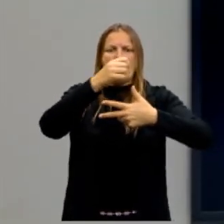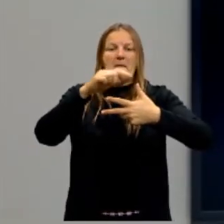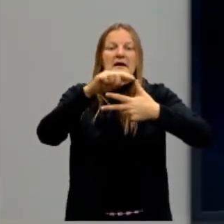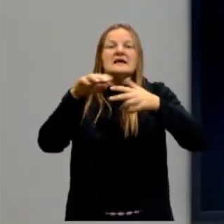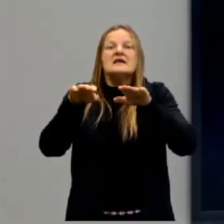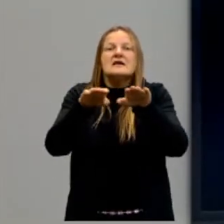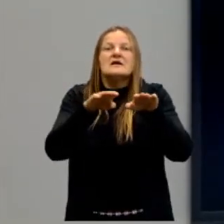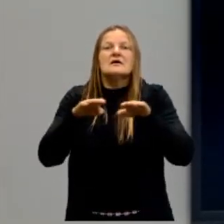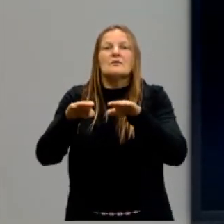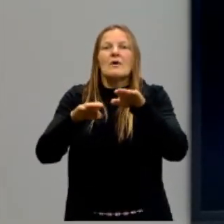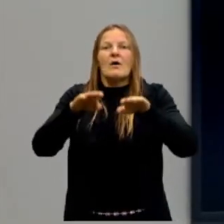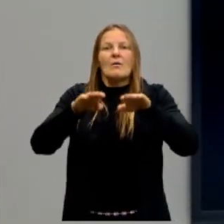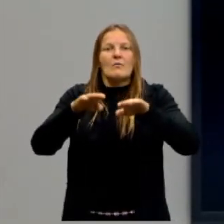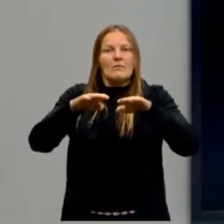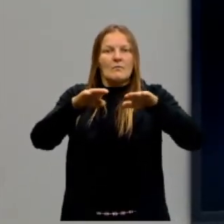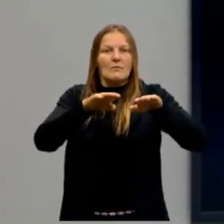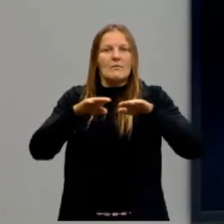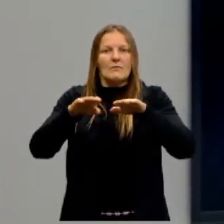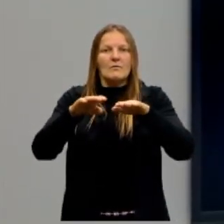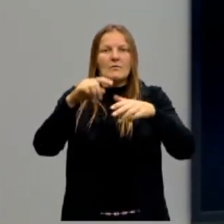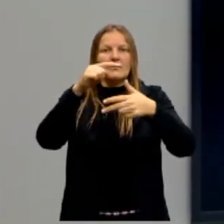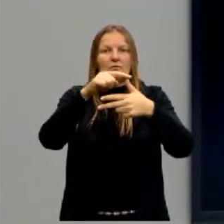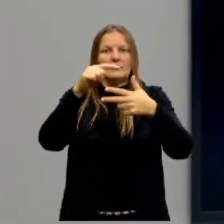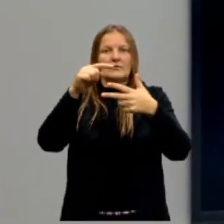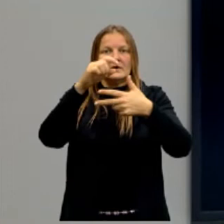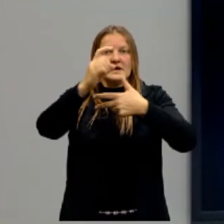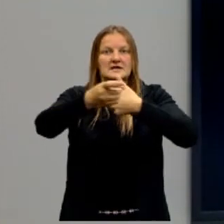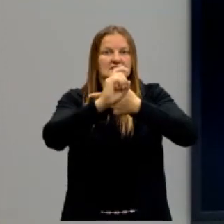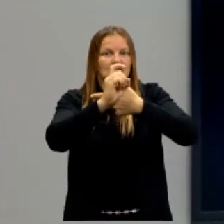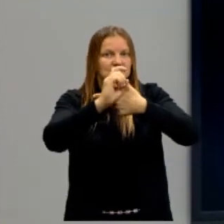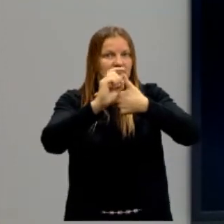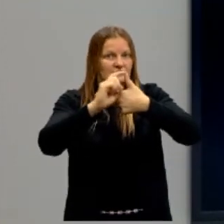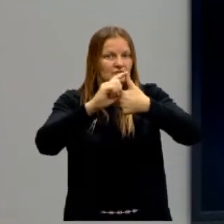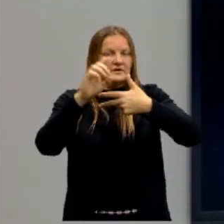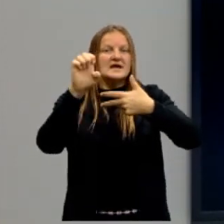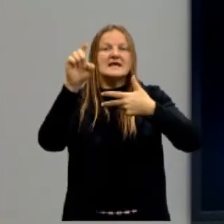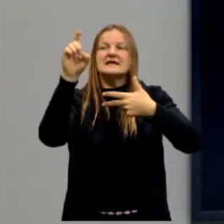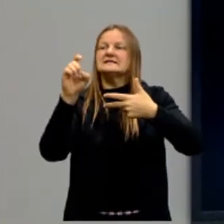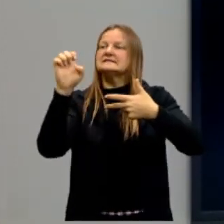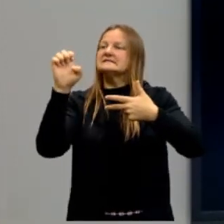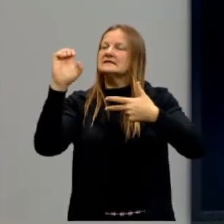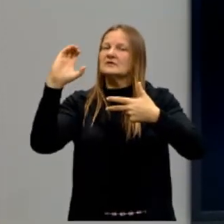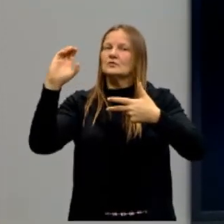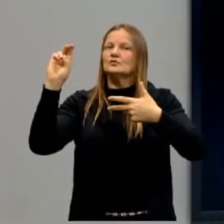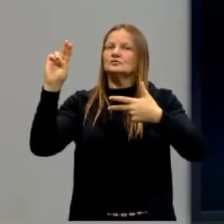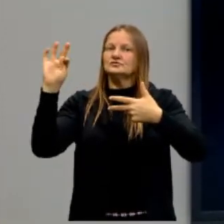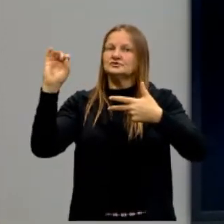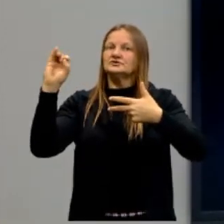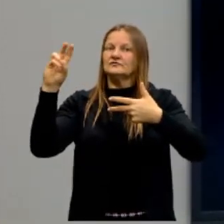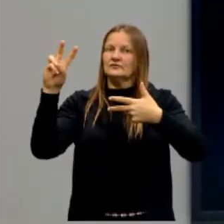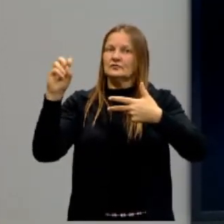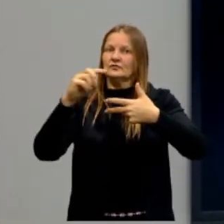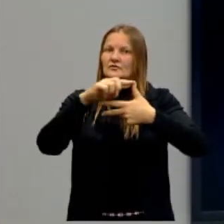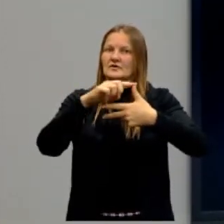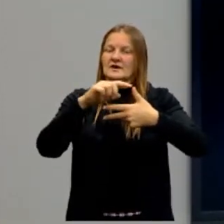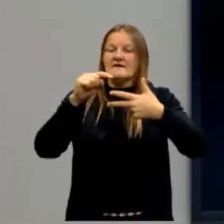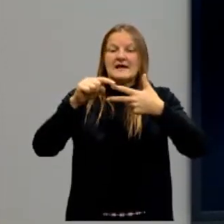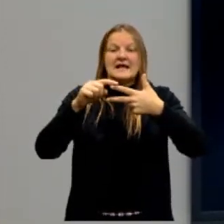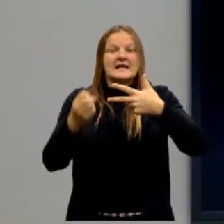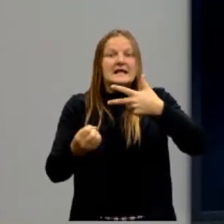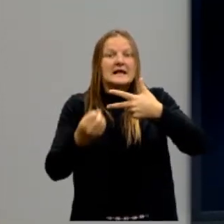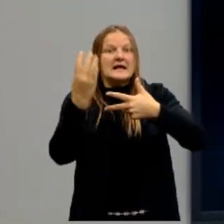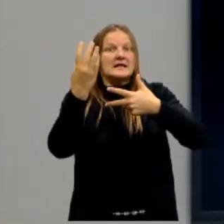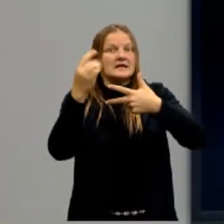três têm poderes iguais. Porque o Executivo executa leis que o Legislativo